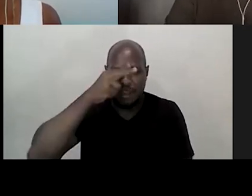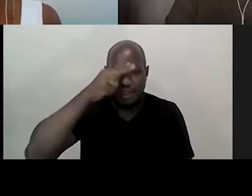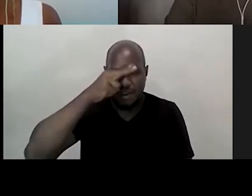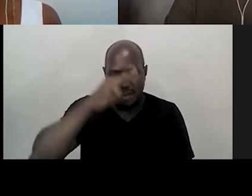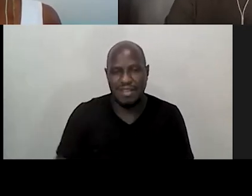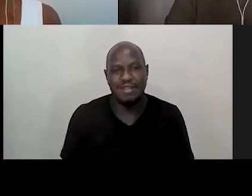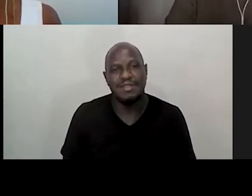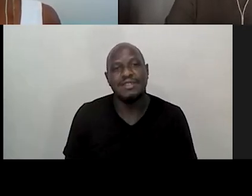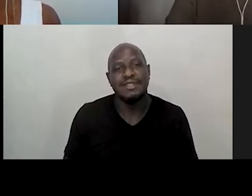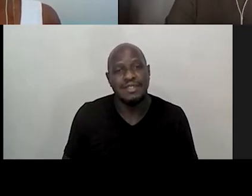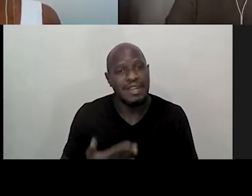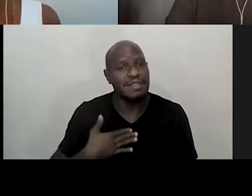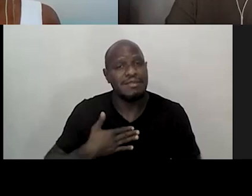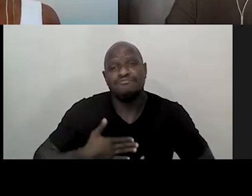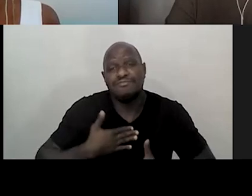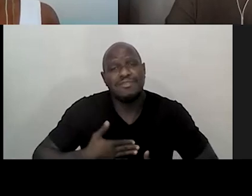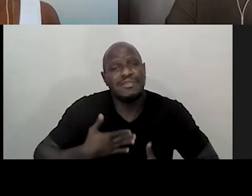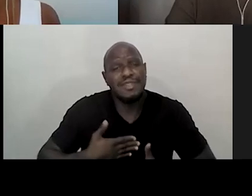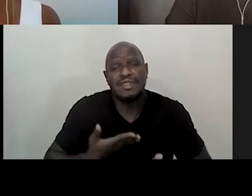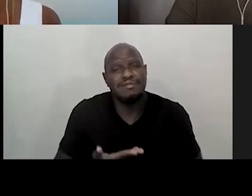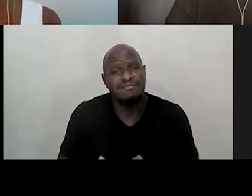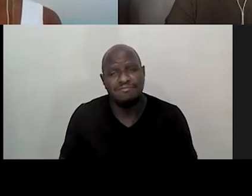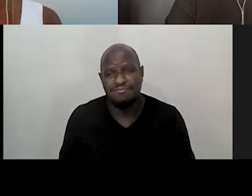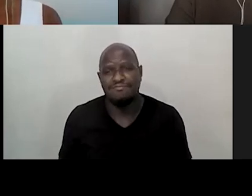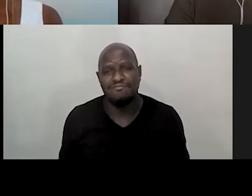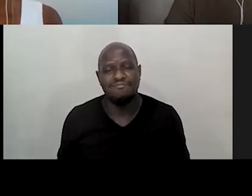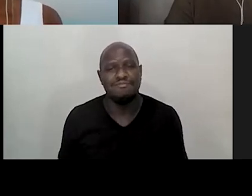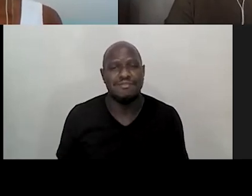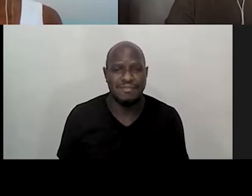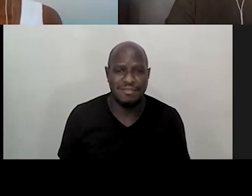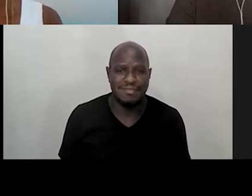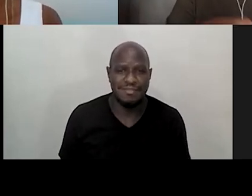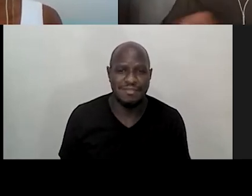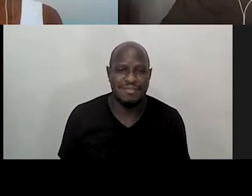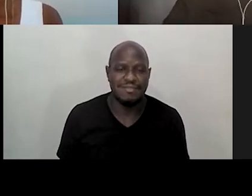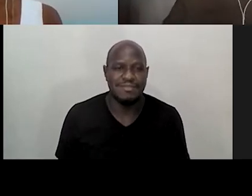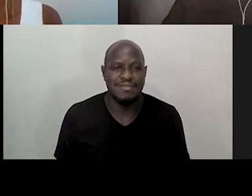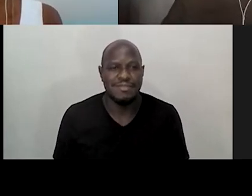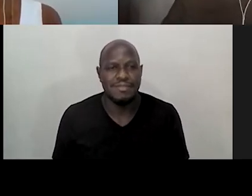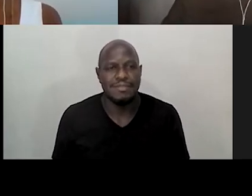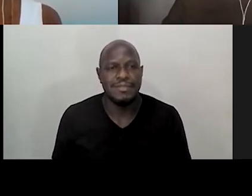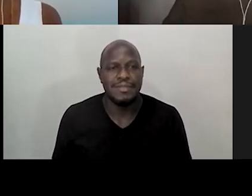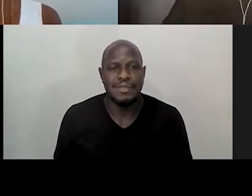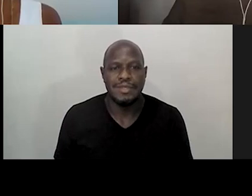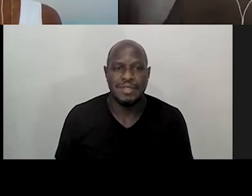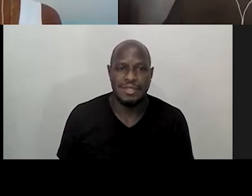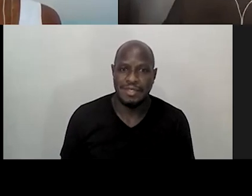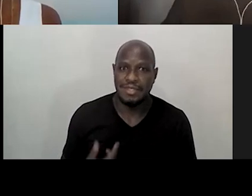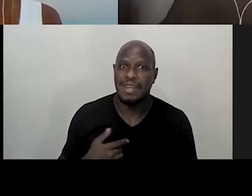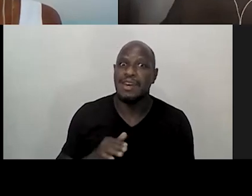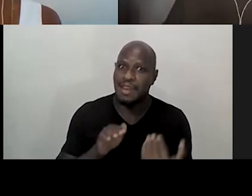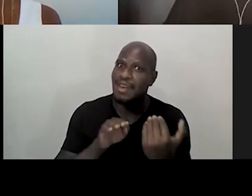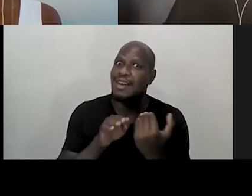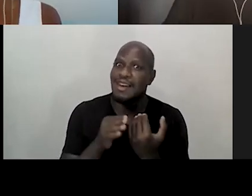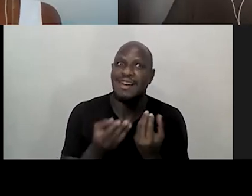E é isso, gostaria de agradecer imensamente e passo a falar. É uma via de duas mãos mesmo, né,